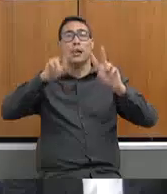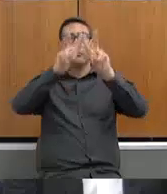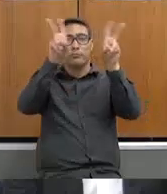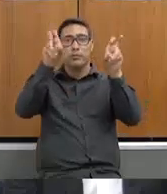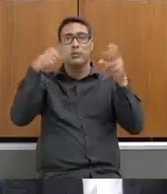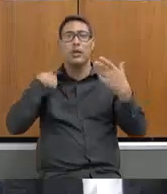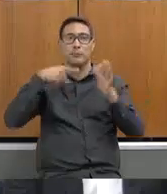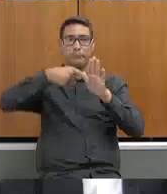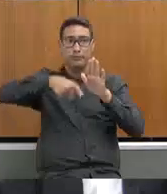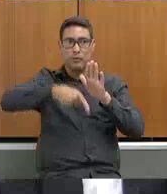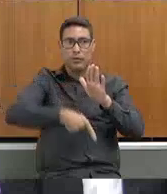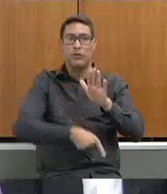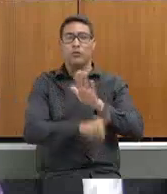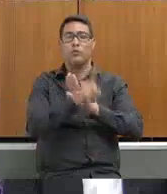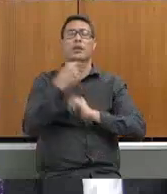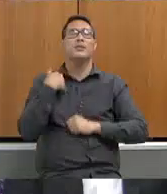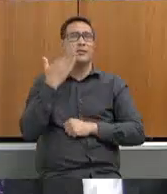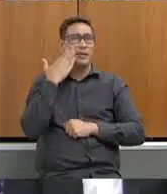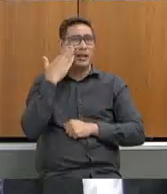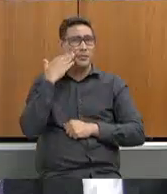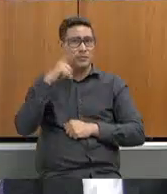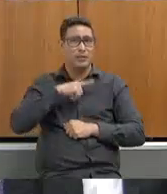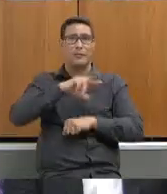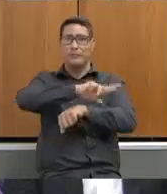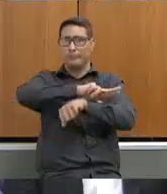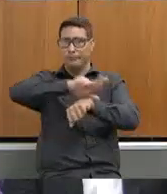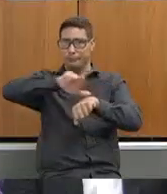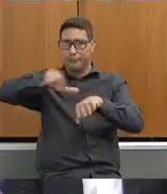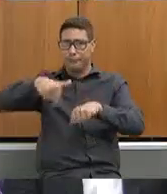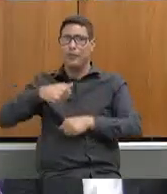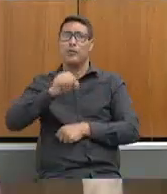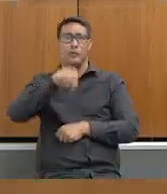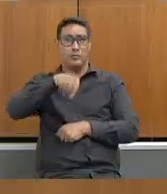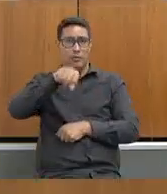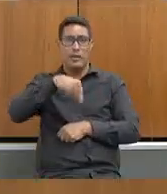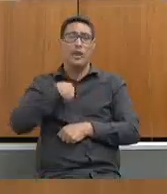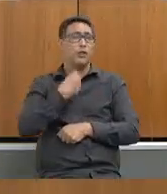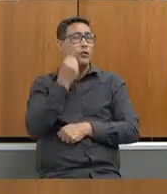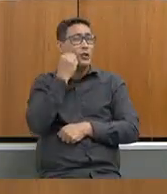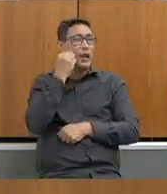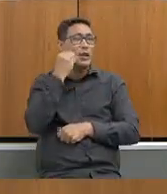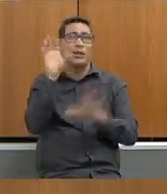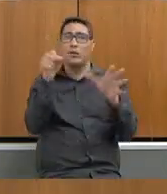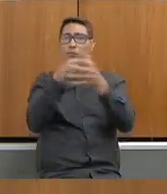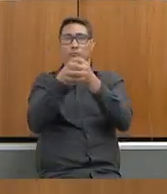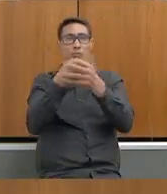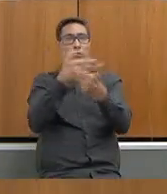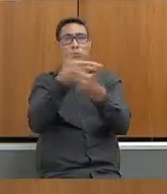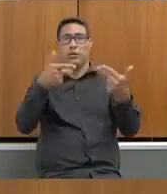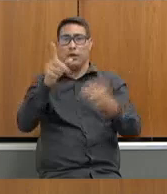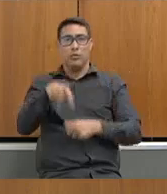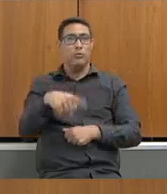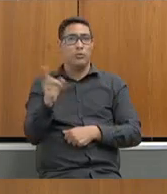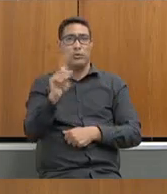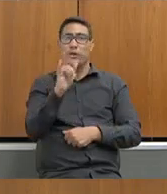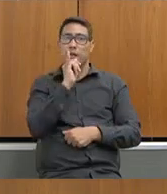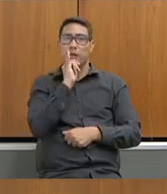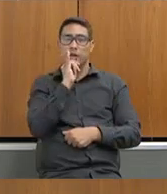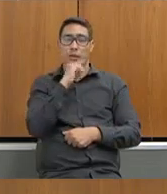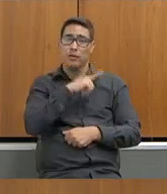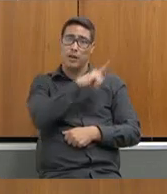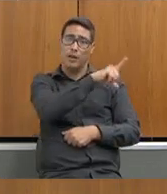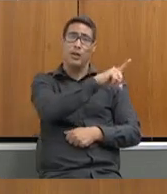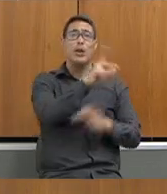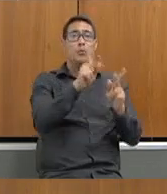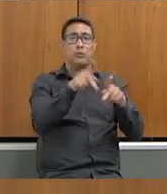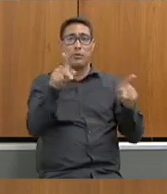Sabemos que temos vários pontos, sim, eu não estou aqui para tapar o sol com a peneira. Tem um professor que tira o mestrado e demora para